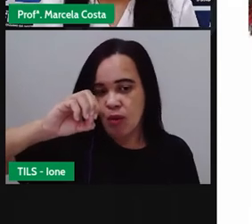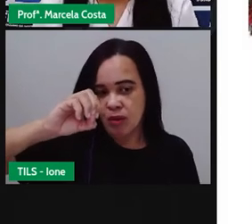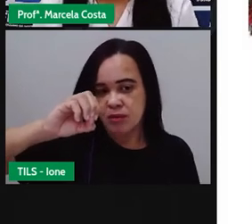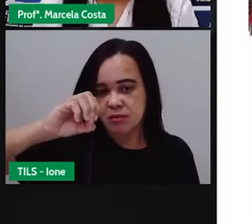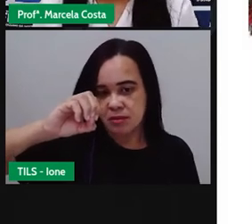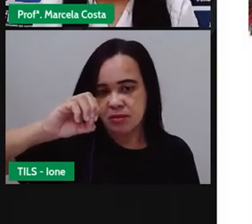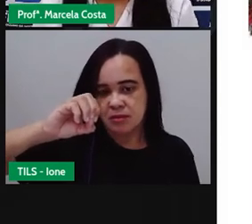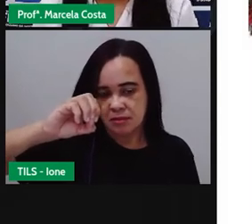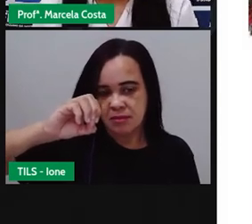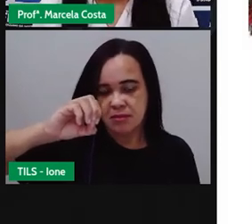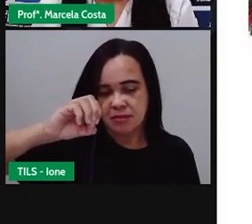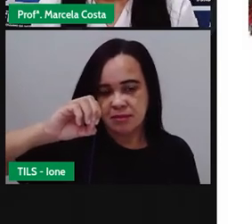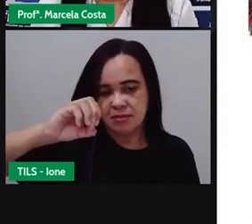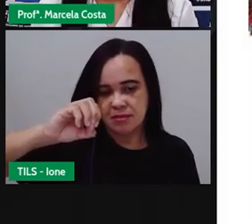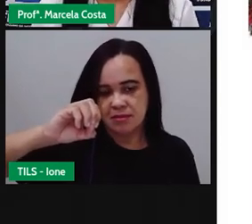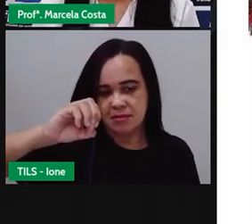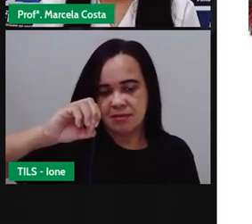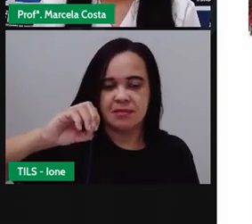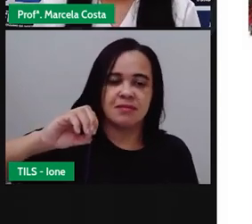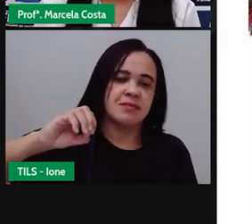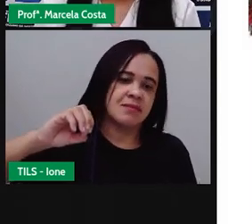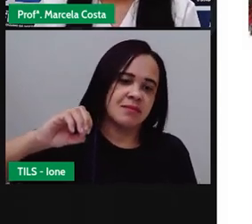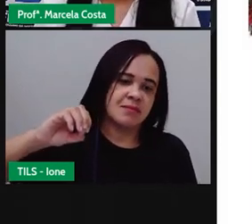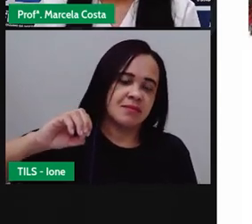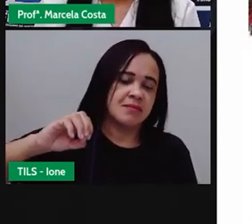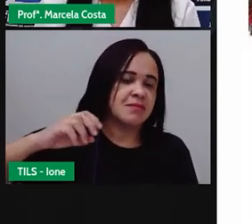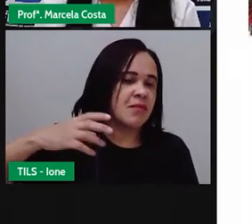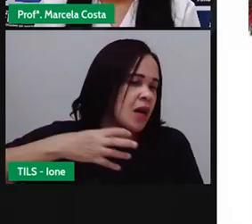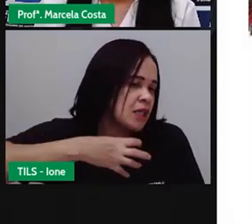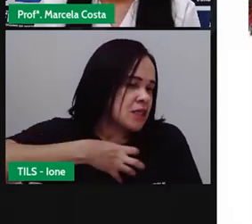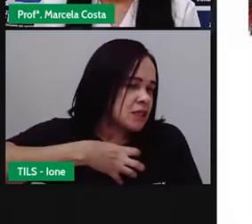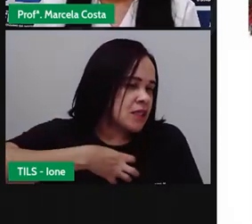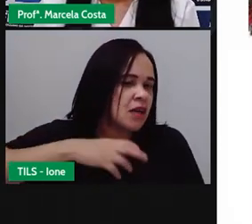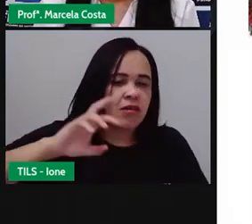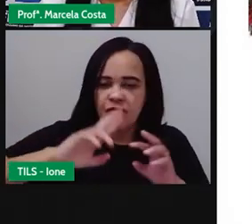a vogal O. E aí o som é diferente.